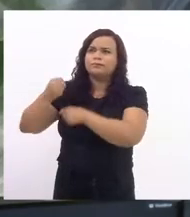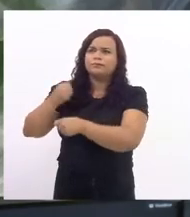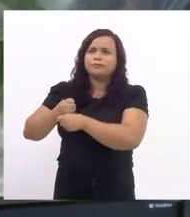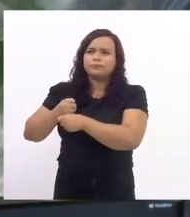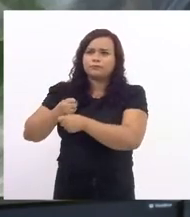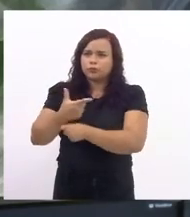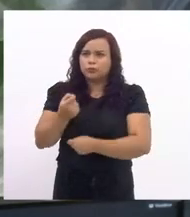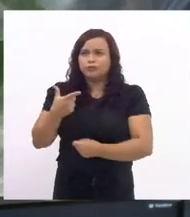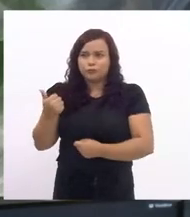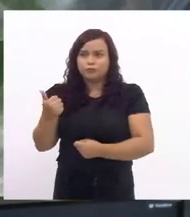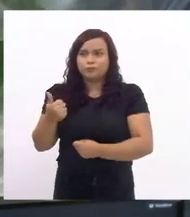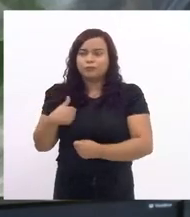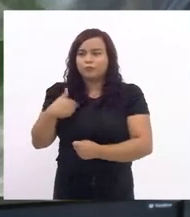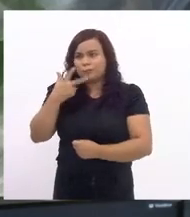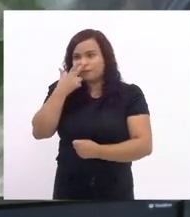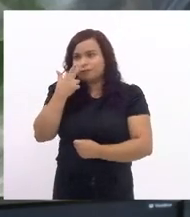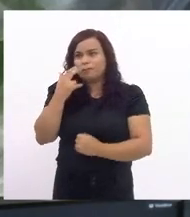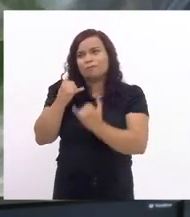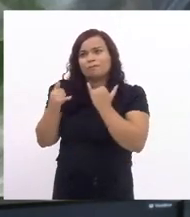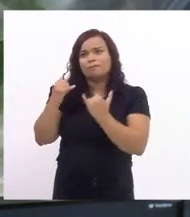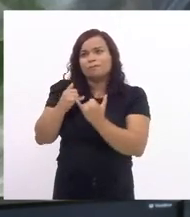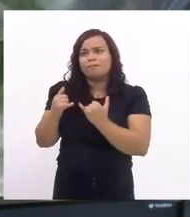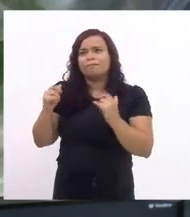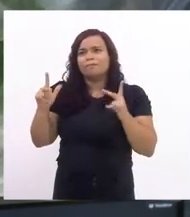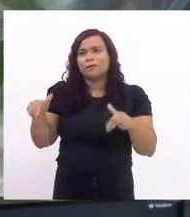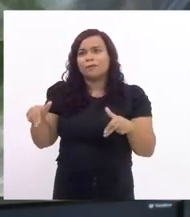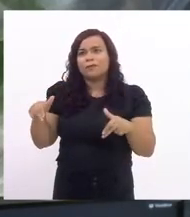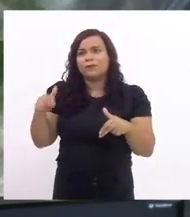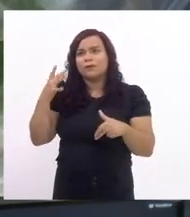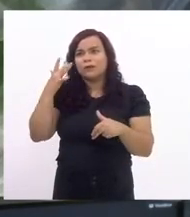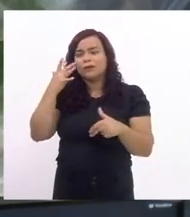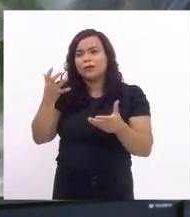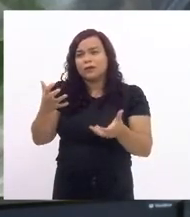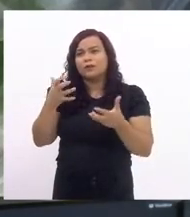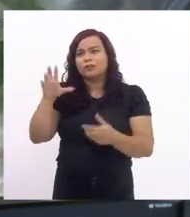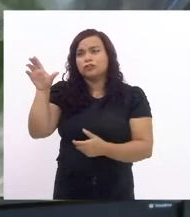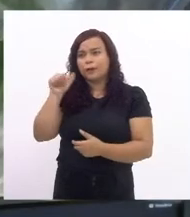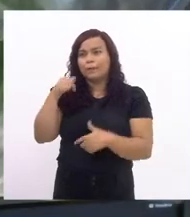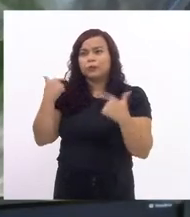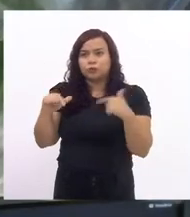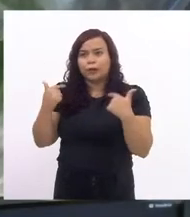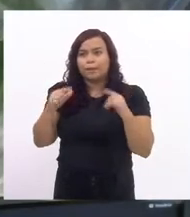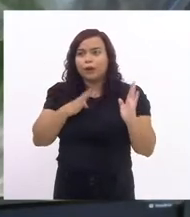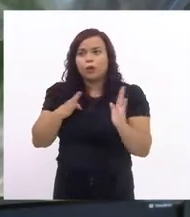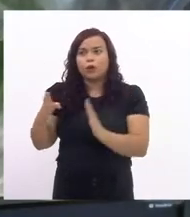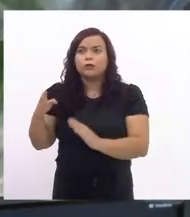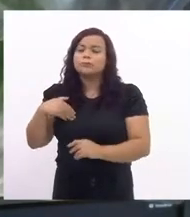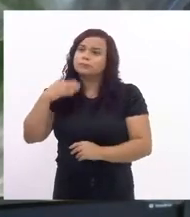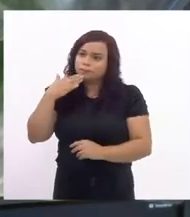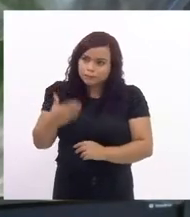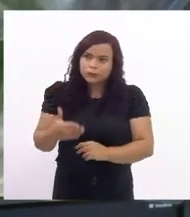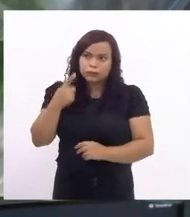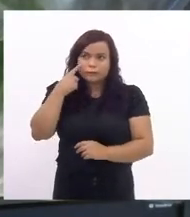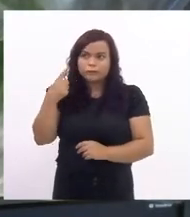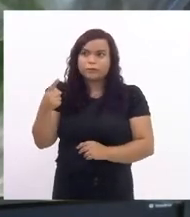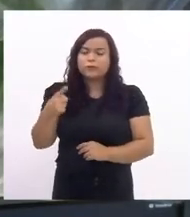queria que a senhora chamasse os trabalhos à ordem para pedir né